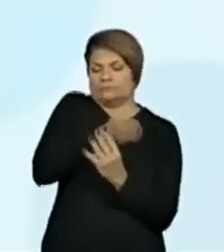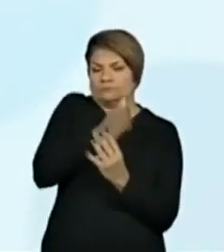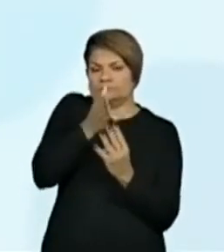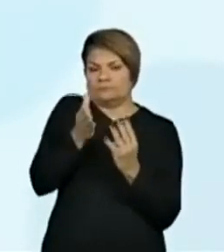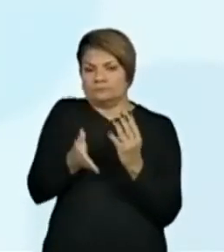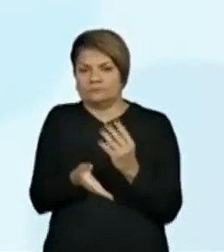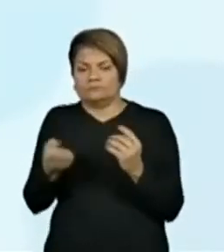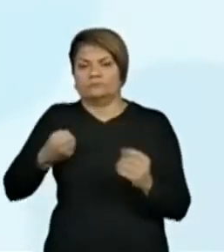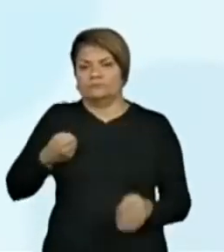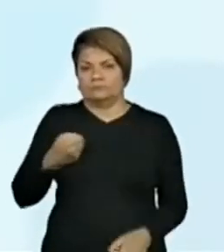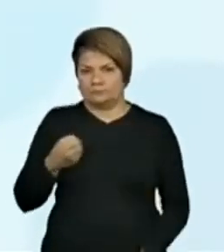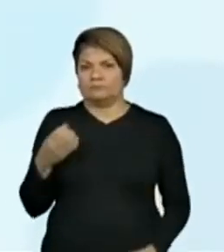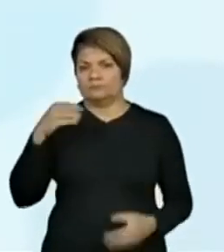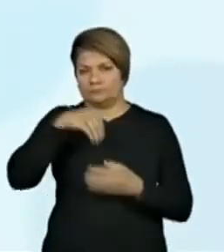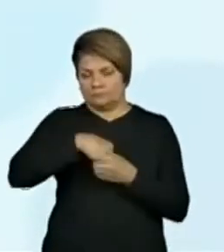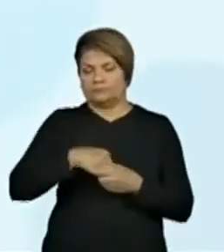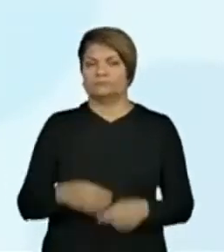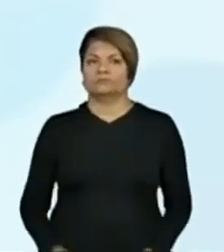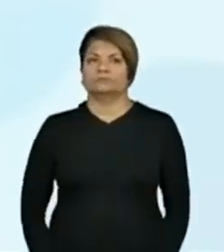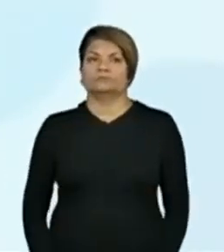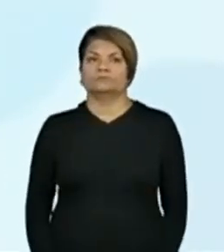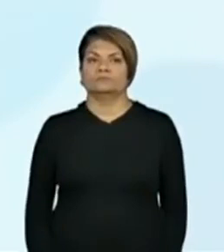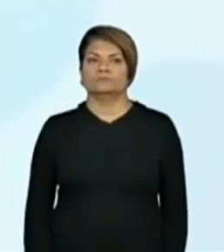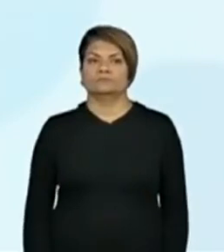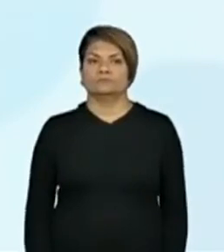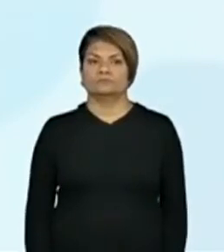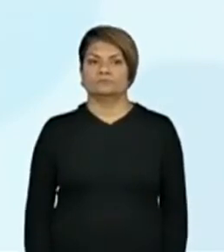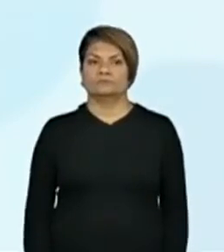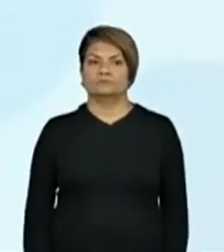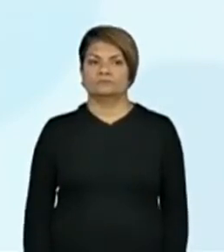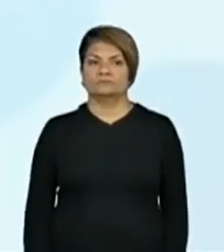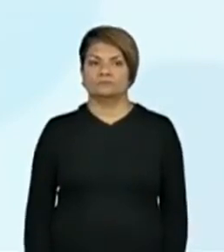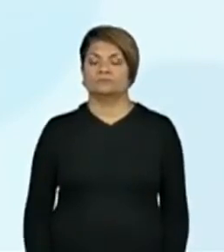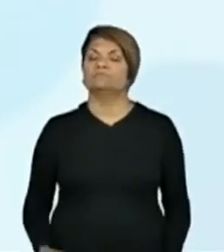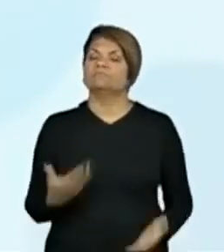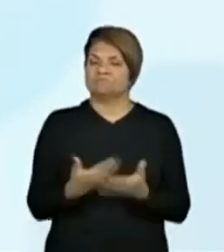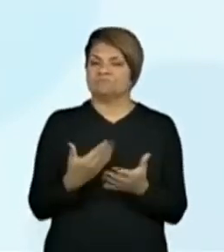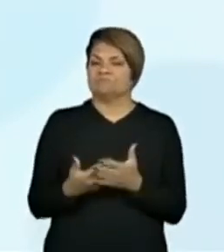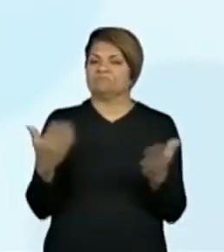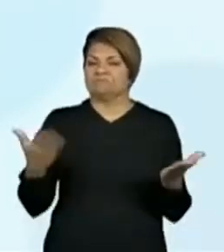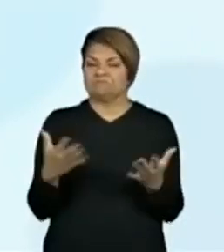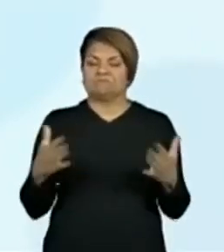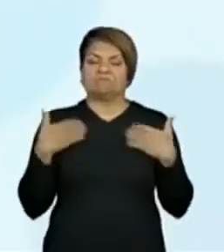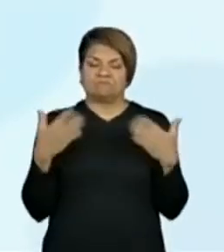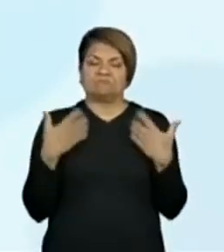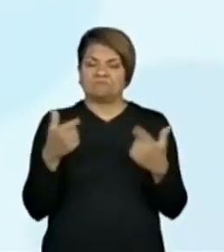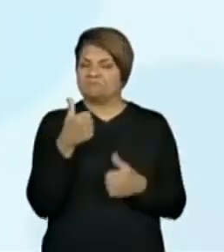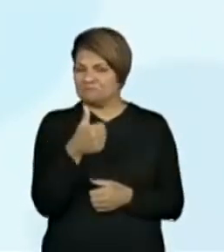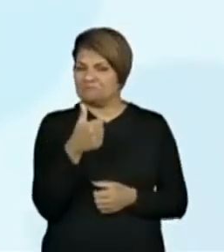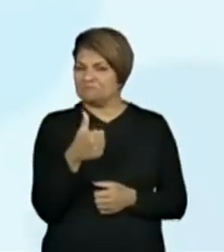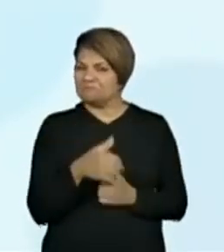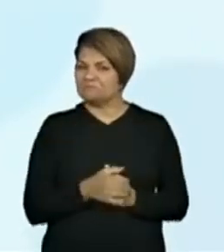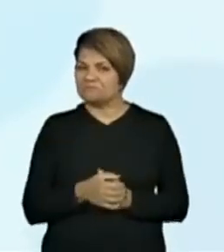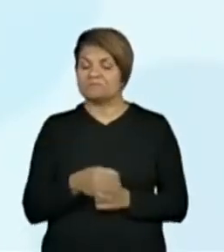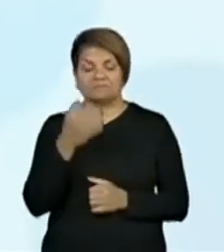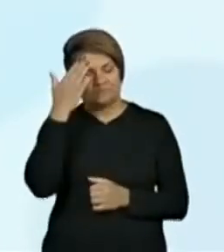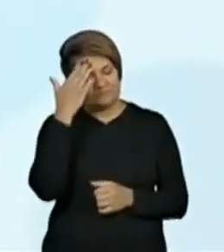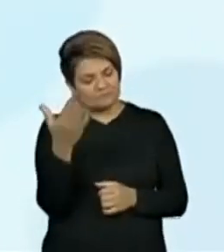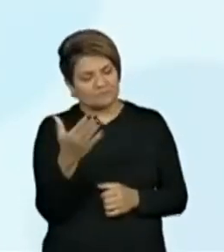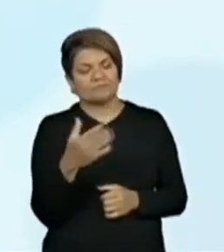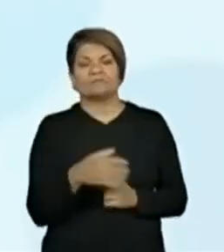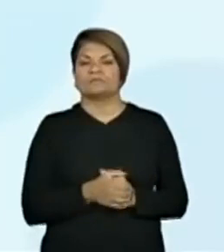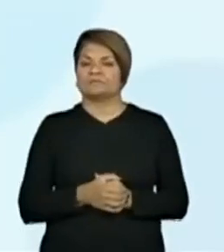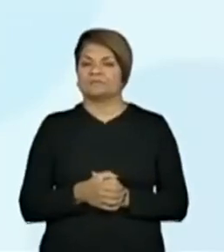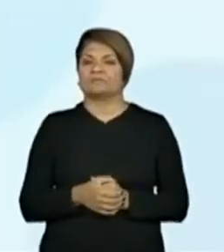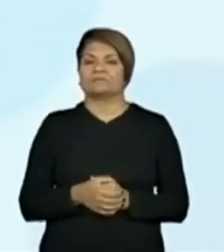um algarismo dentro de um número. A aula de hoje foi muito legal, né, Provivi? Eu agradeço. É sempre muito bom estar com você, Ju.